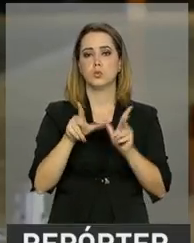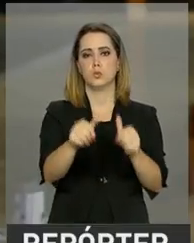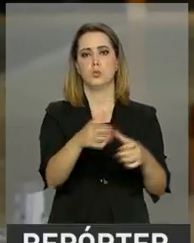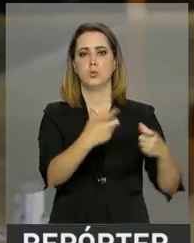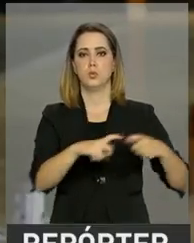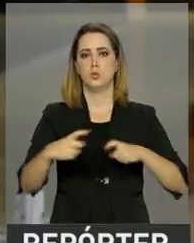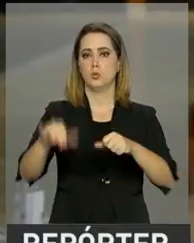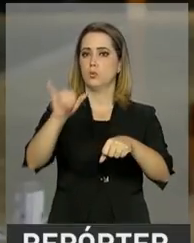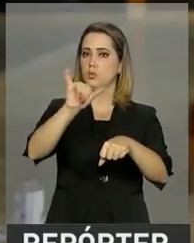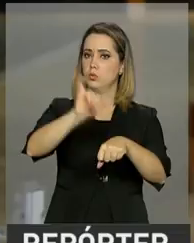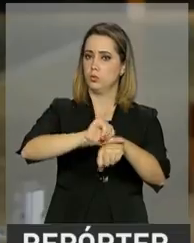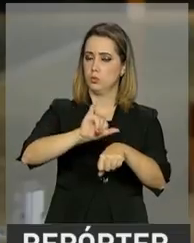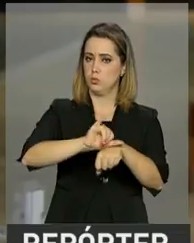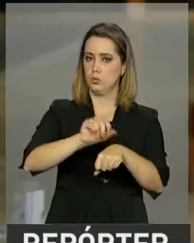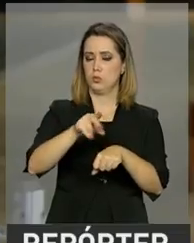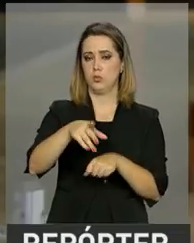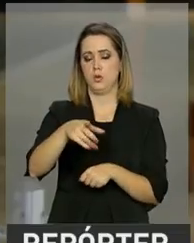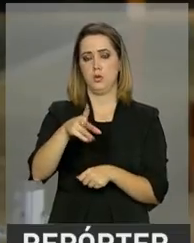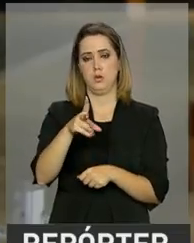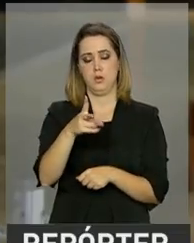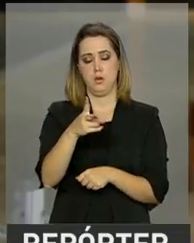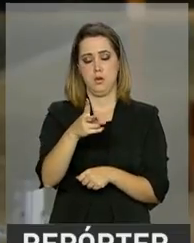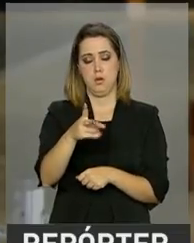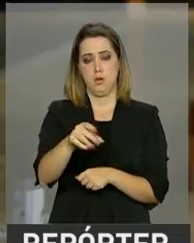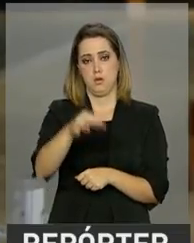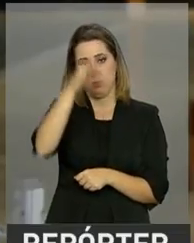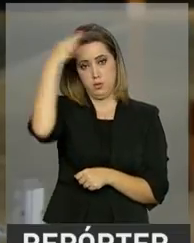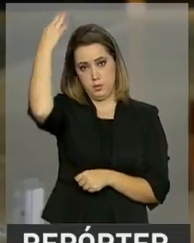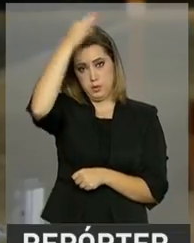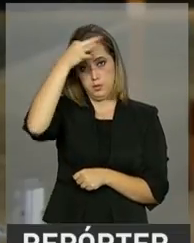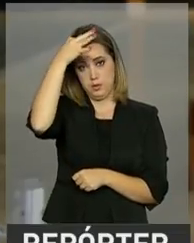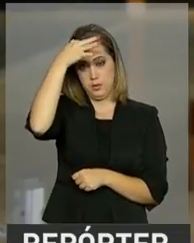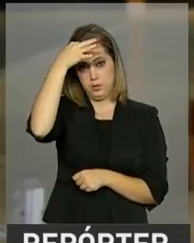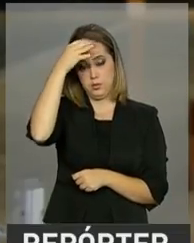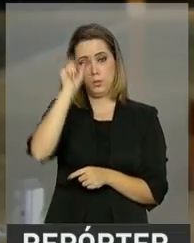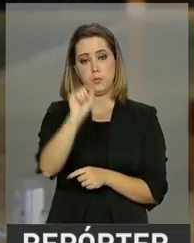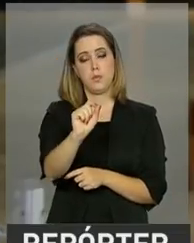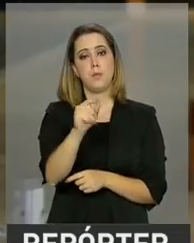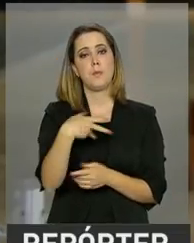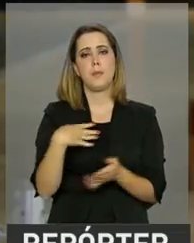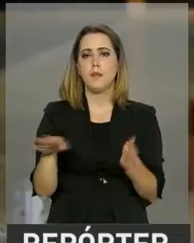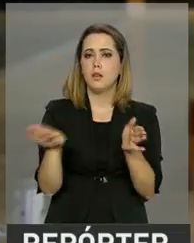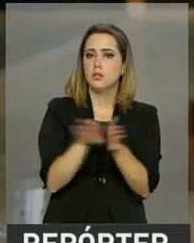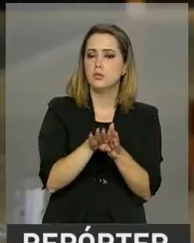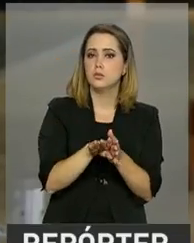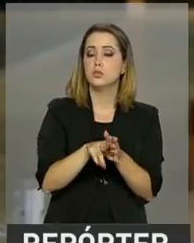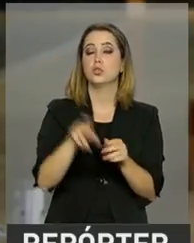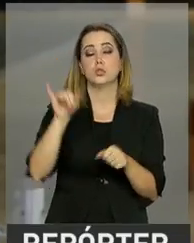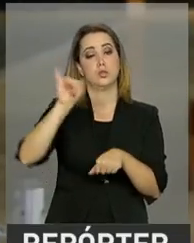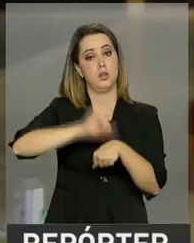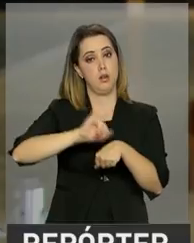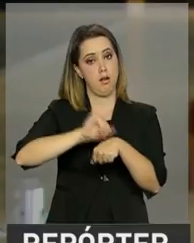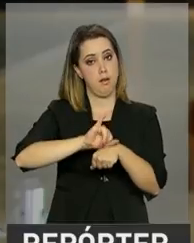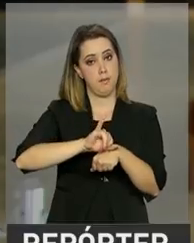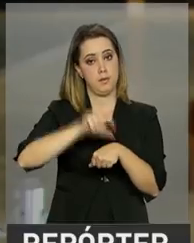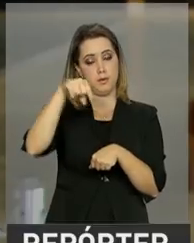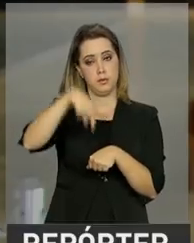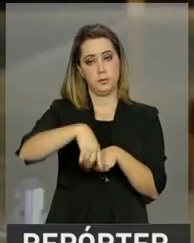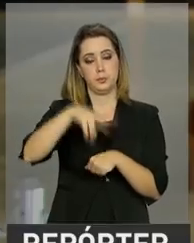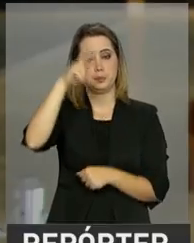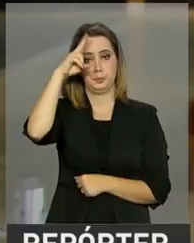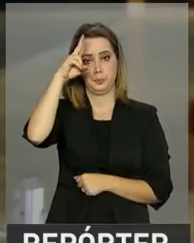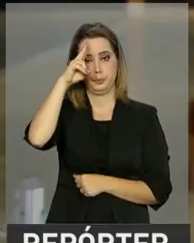metropolitana de Vitória. O efetivo deve chegar à capital capixaba ainda na noite desta